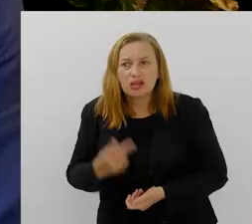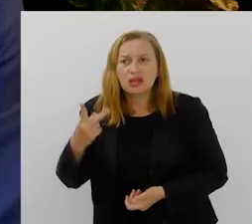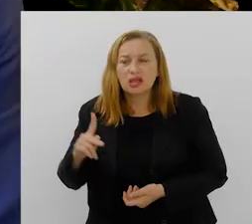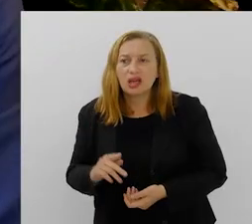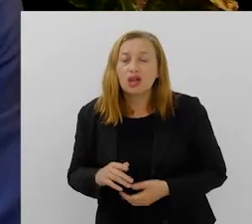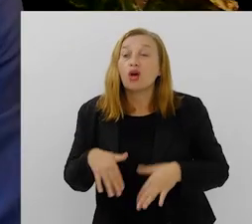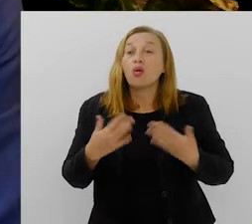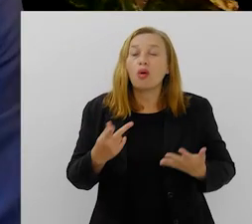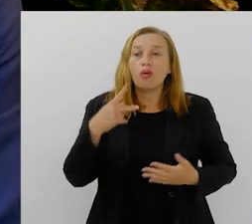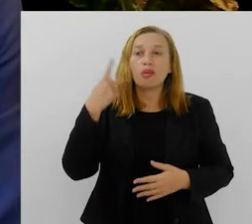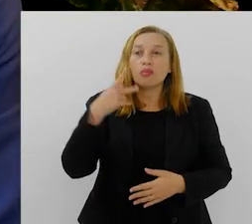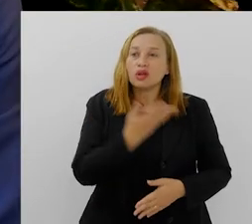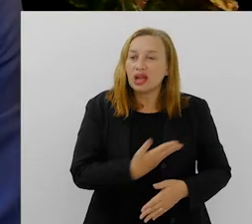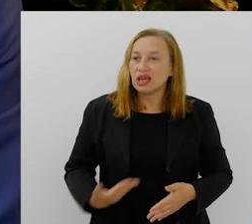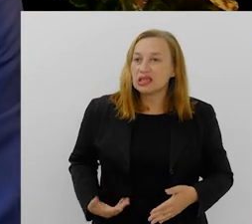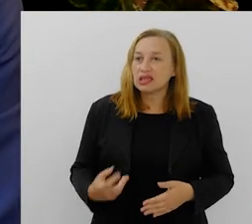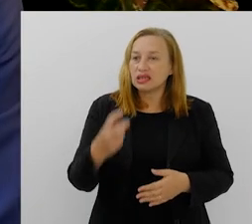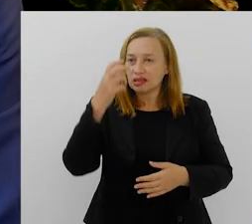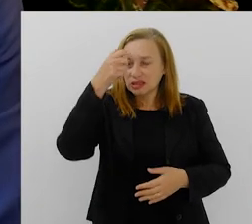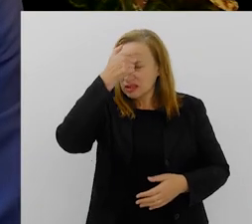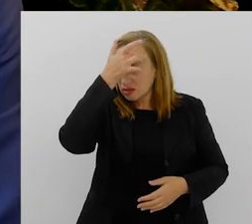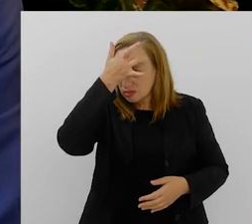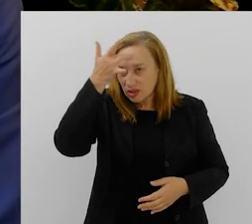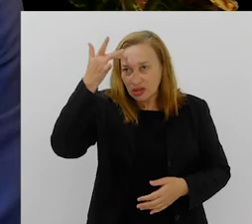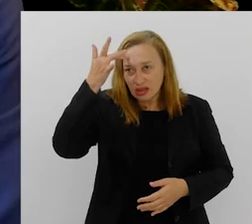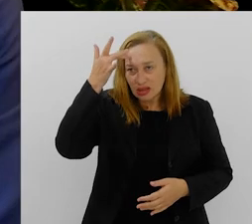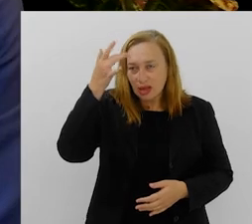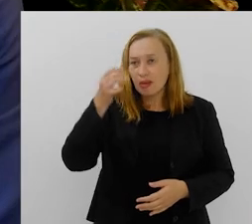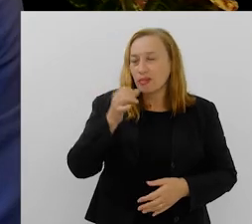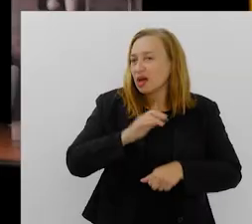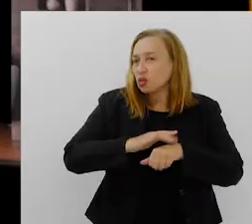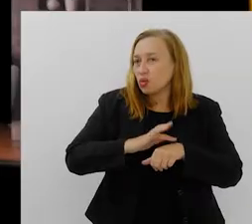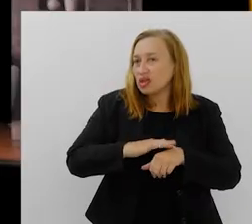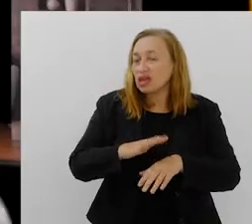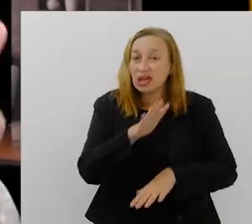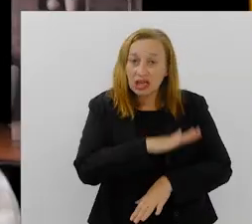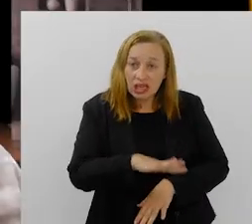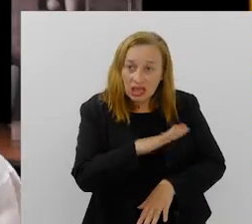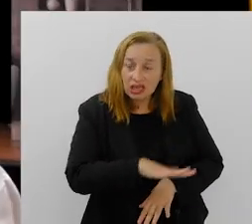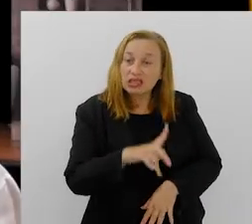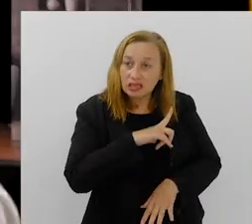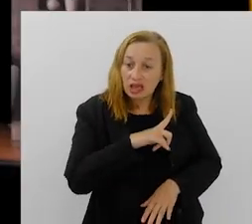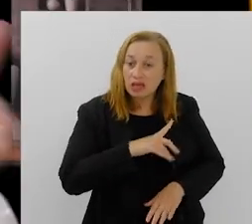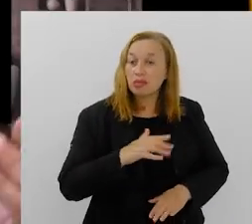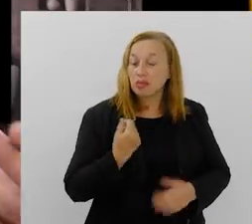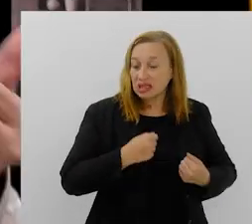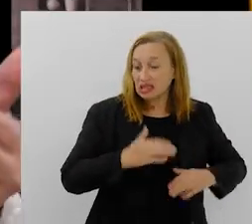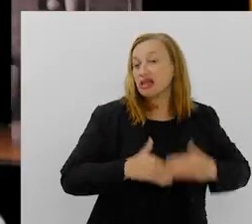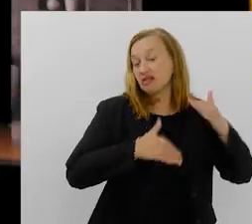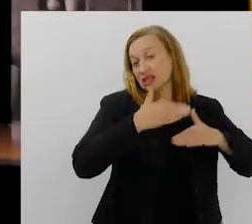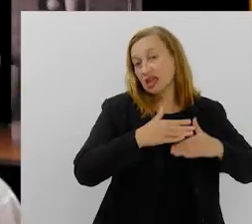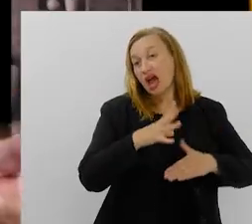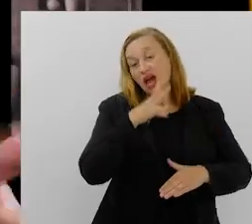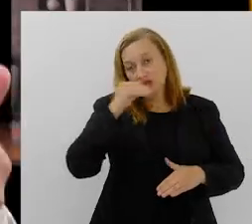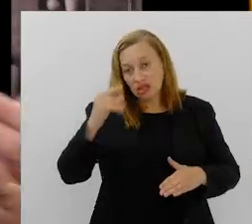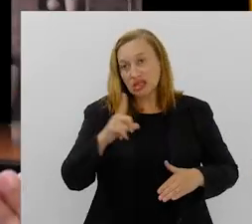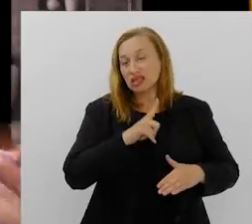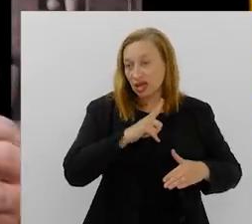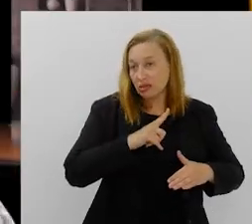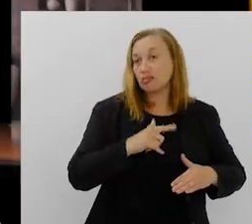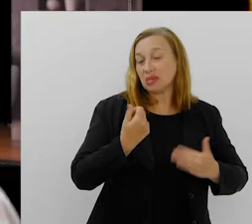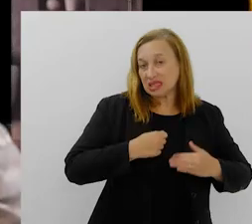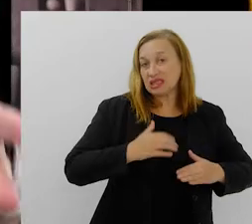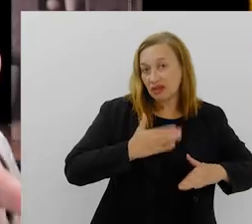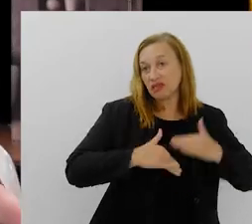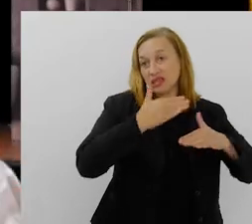Quais são as políticas de saúde mental para doentes com envelhecimento? Com crianças nós temos, precisam avançar, com adolescentes nós temos, precisam avançar, com